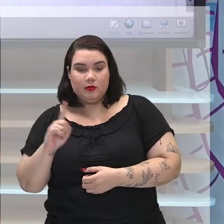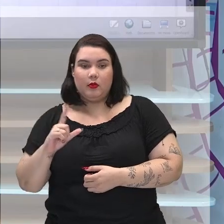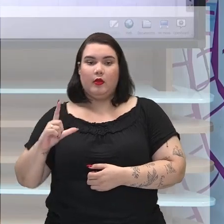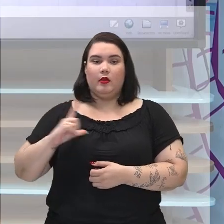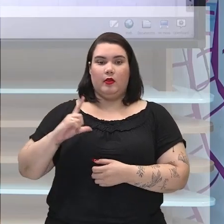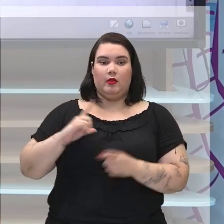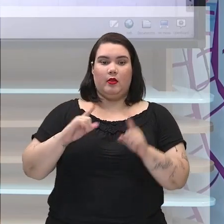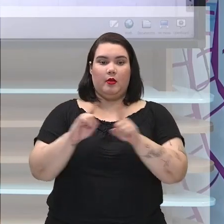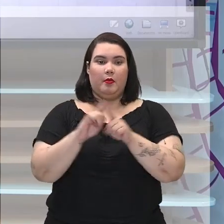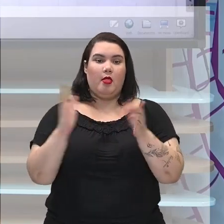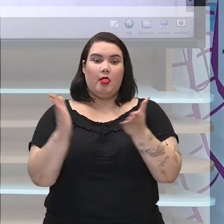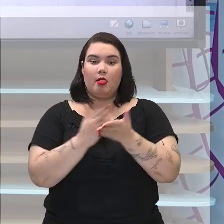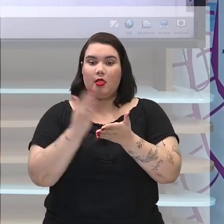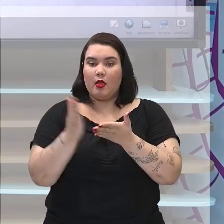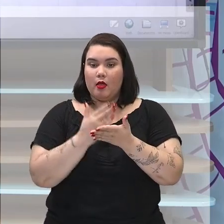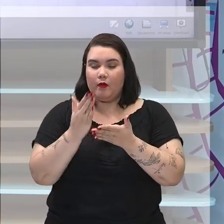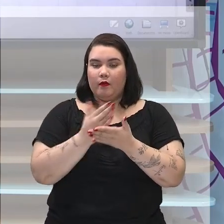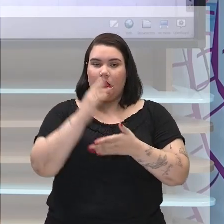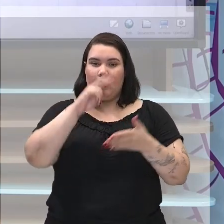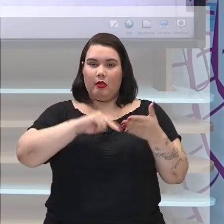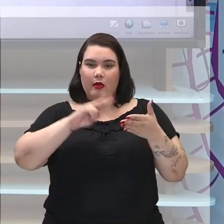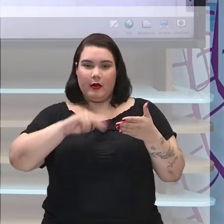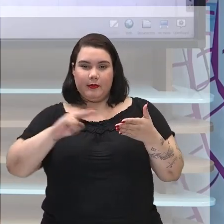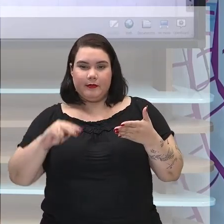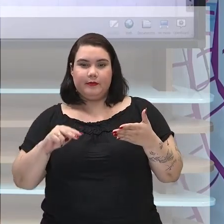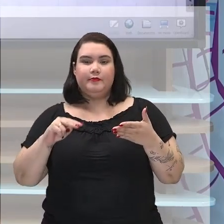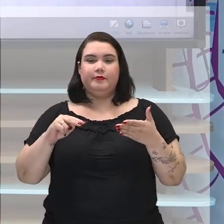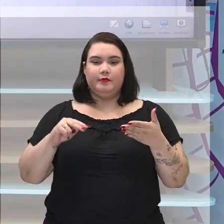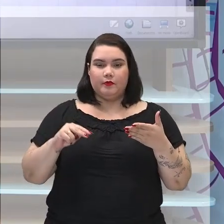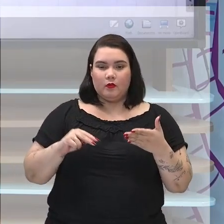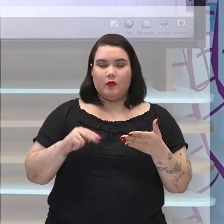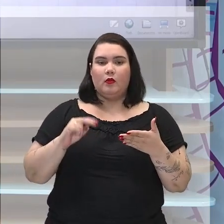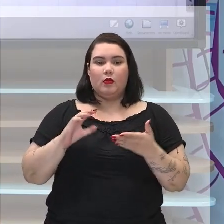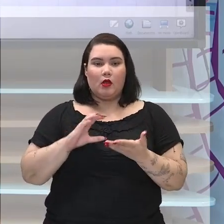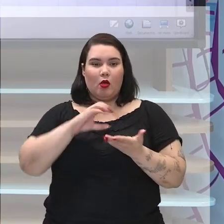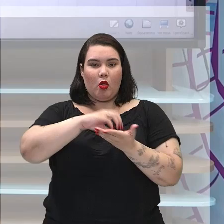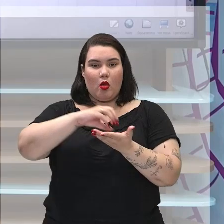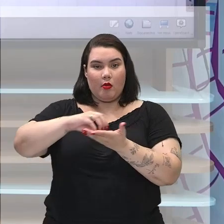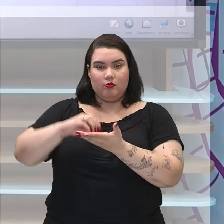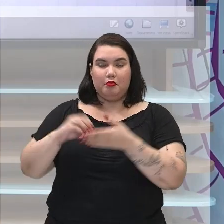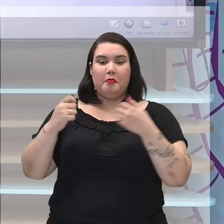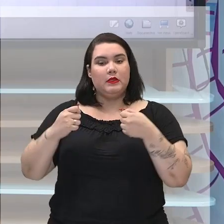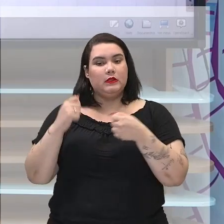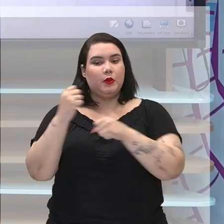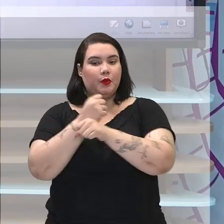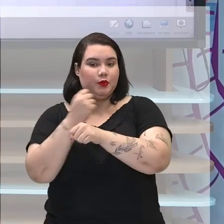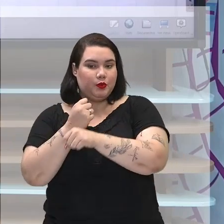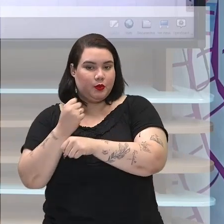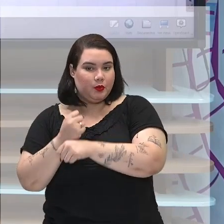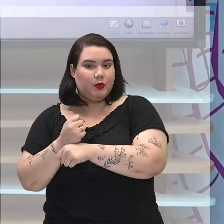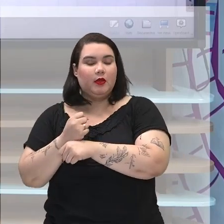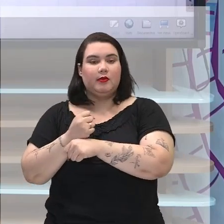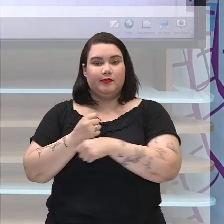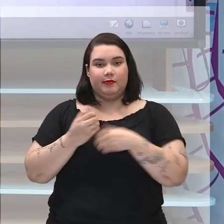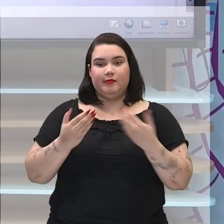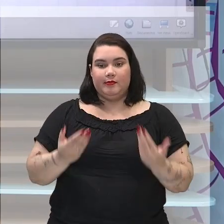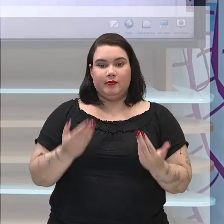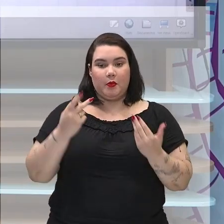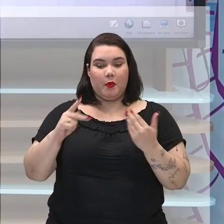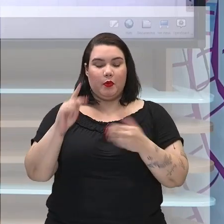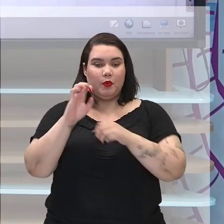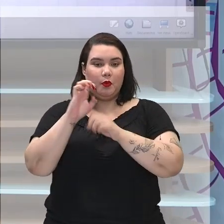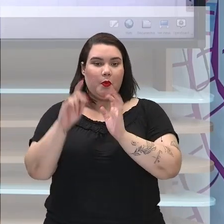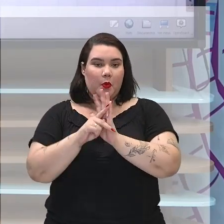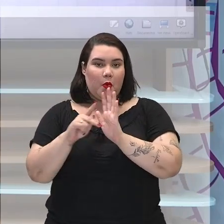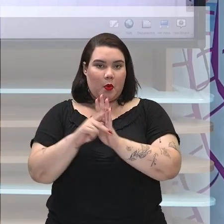livros, leitura, né, instituições são importantes para a manutenção do estado da